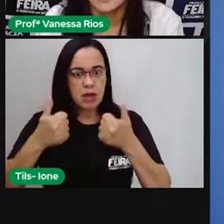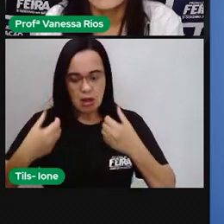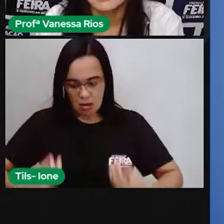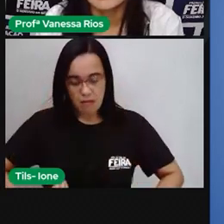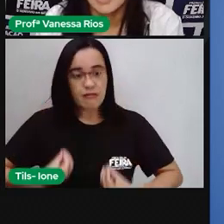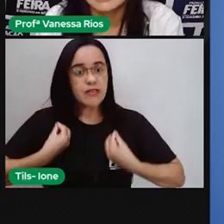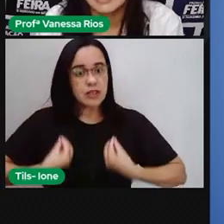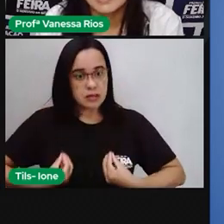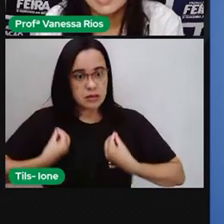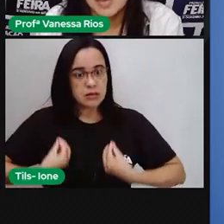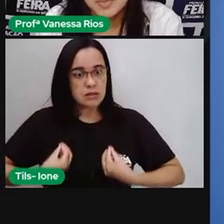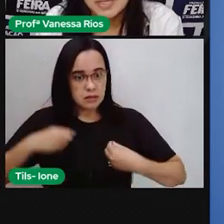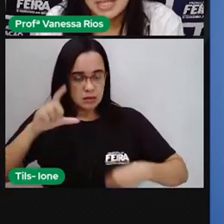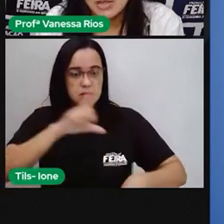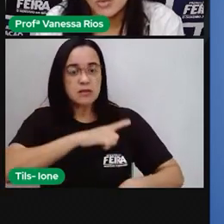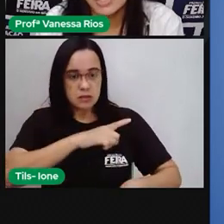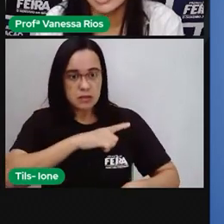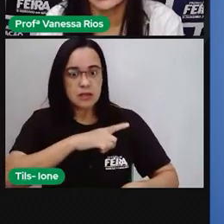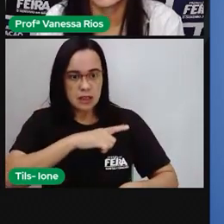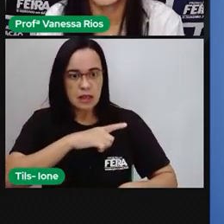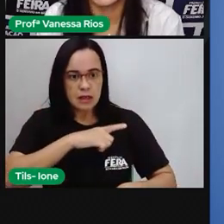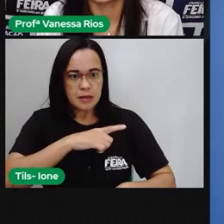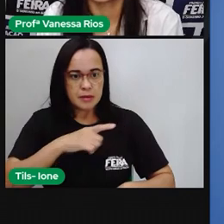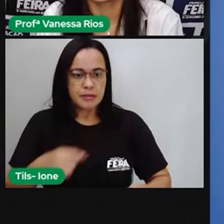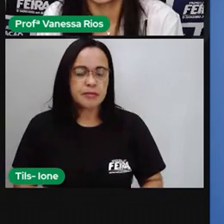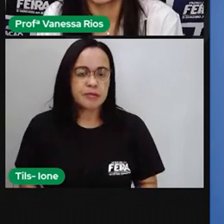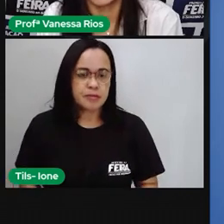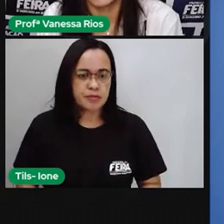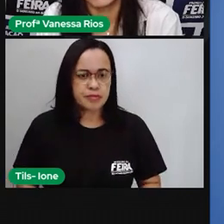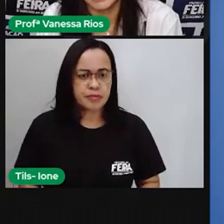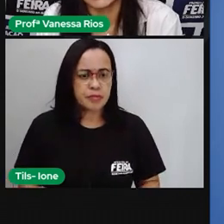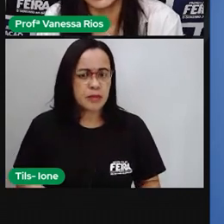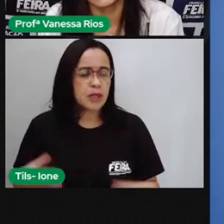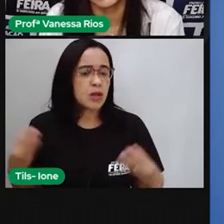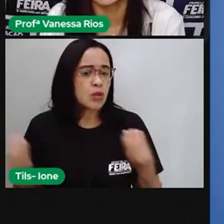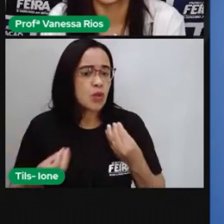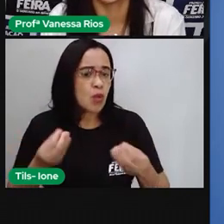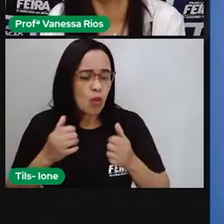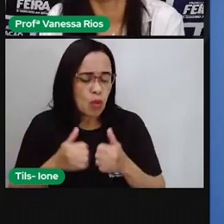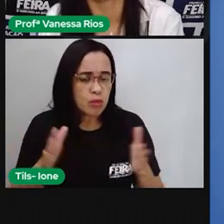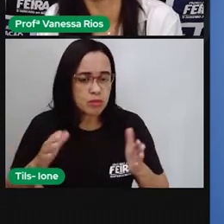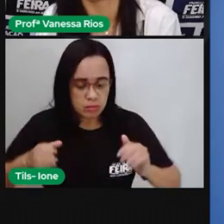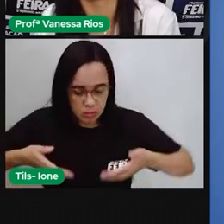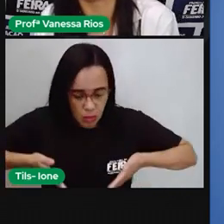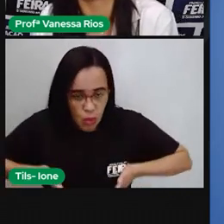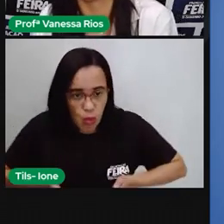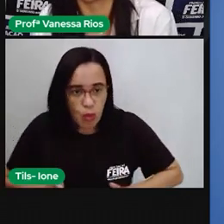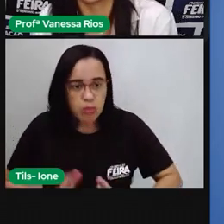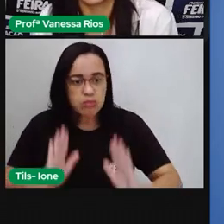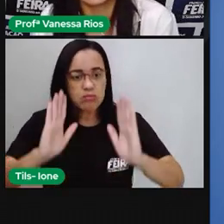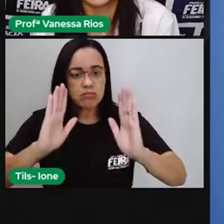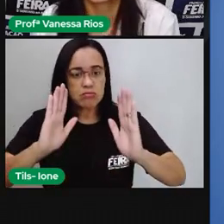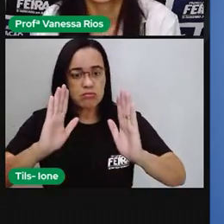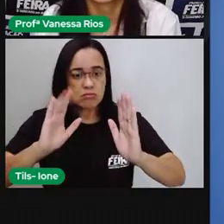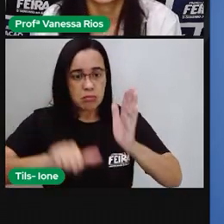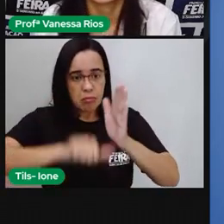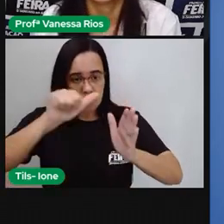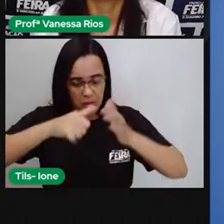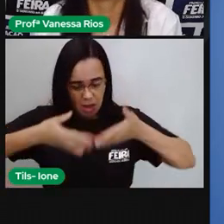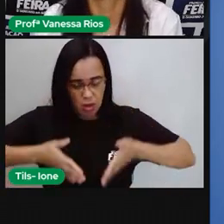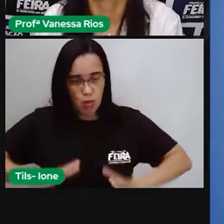Desde o momento aí da concepção, quando a gente começa a ser formado e durante todo o nosso processo de vida,